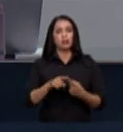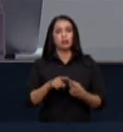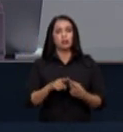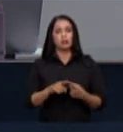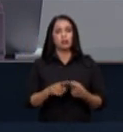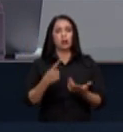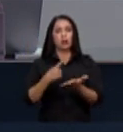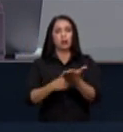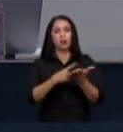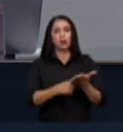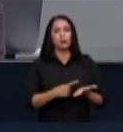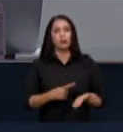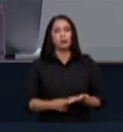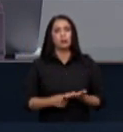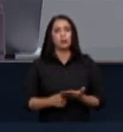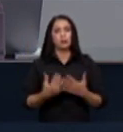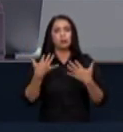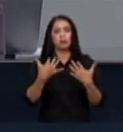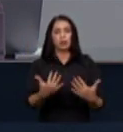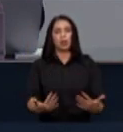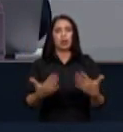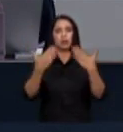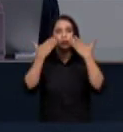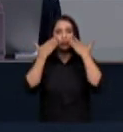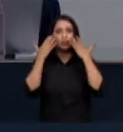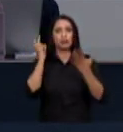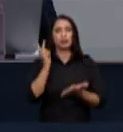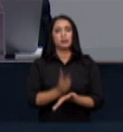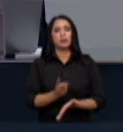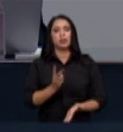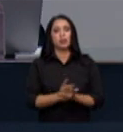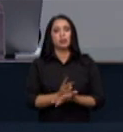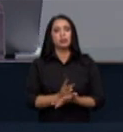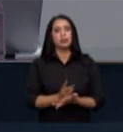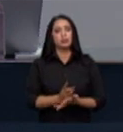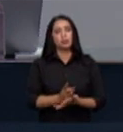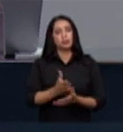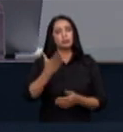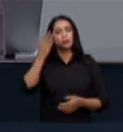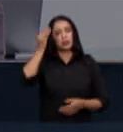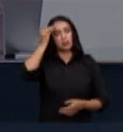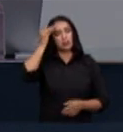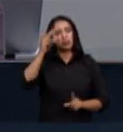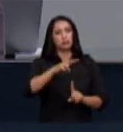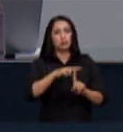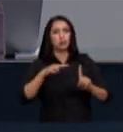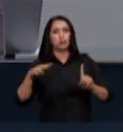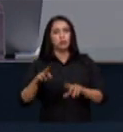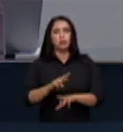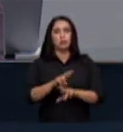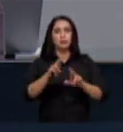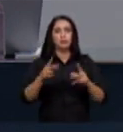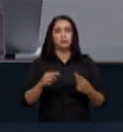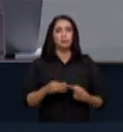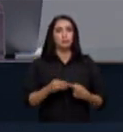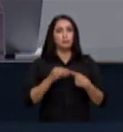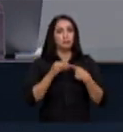assentados nessa audiência mesmo considerando a pluralidade de pontos de vista um